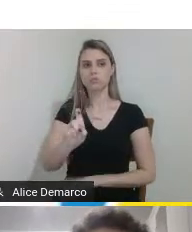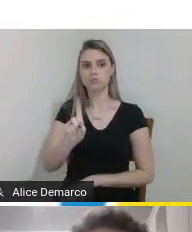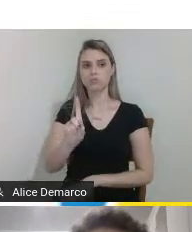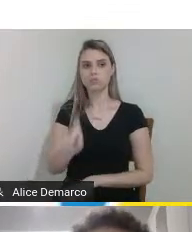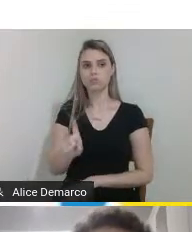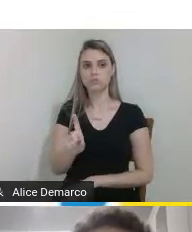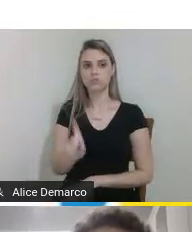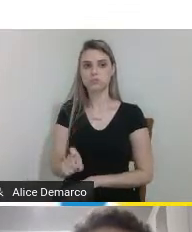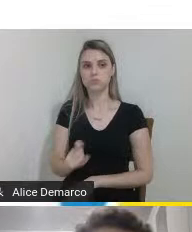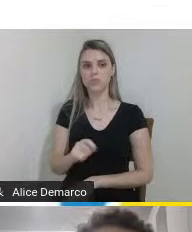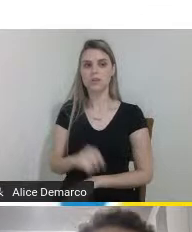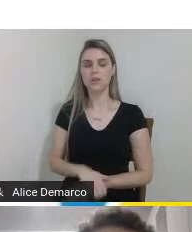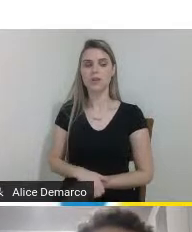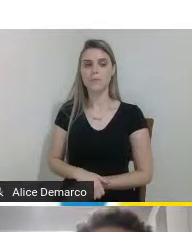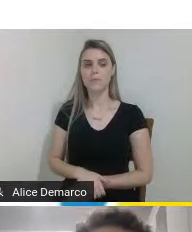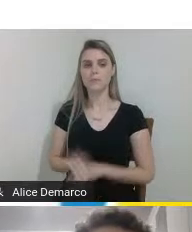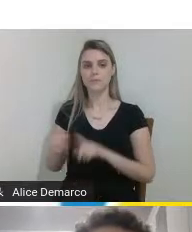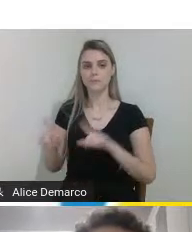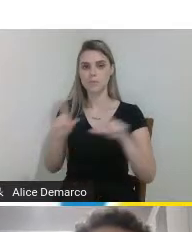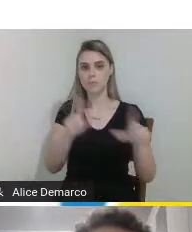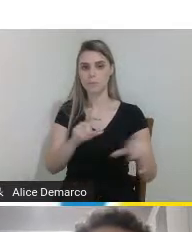nesses botões próximo